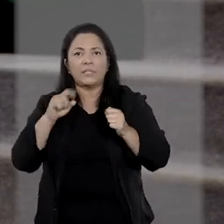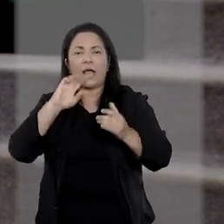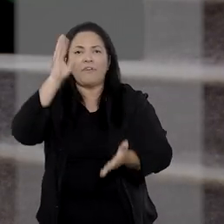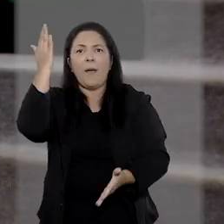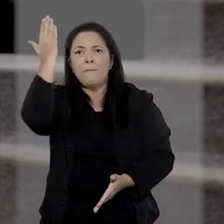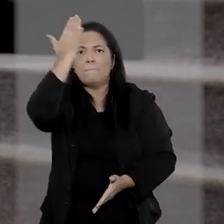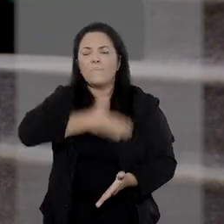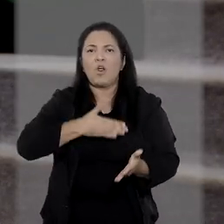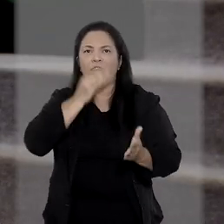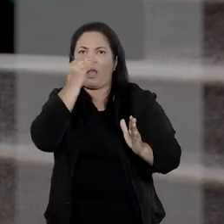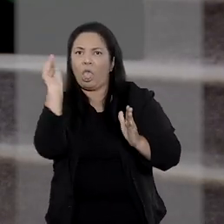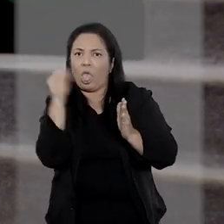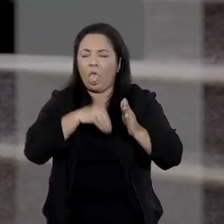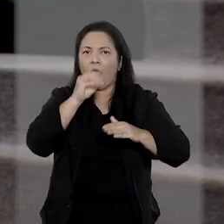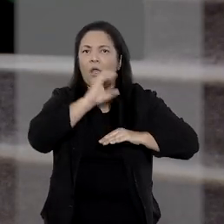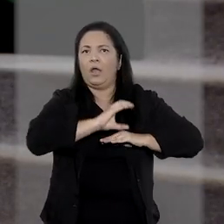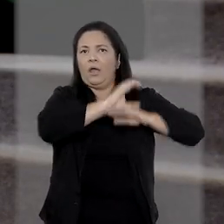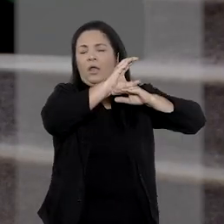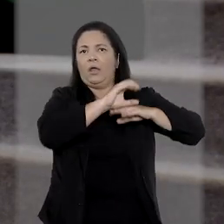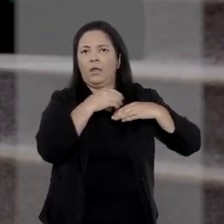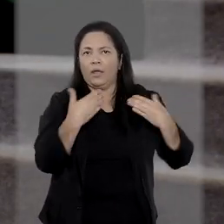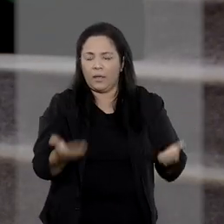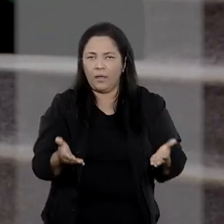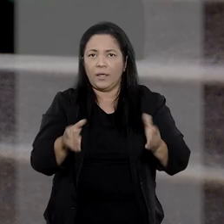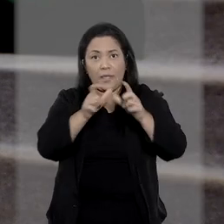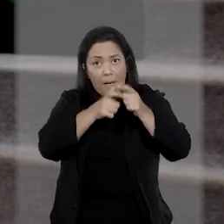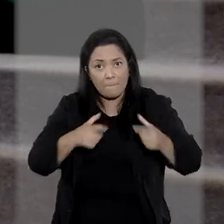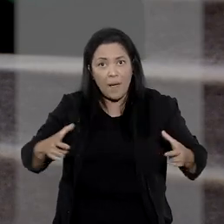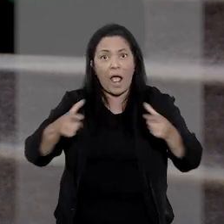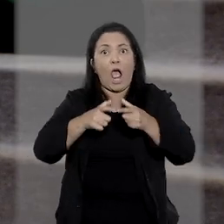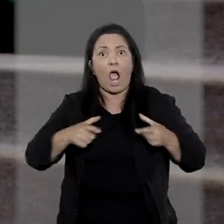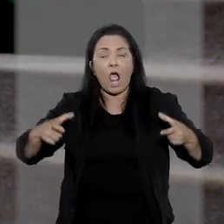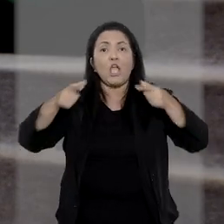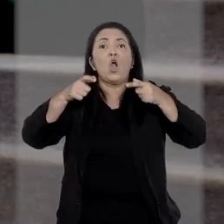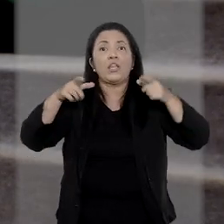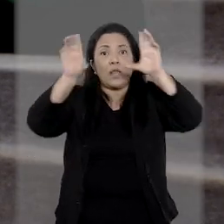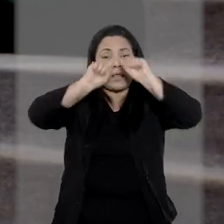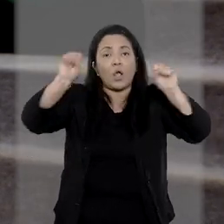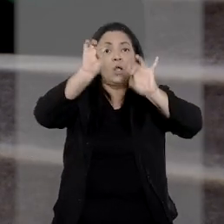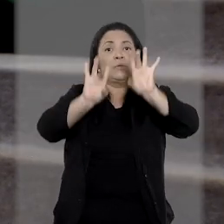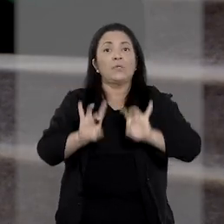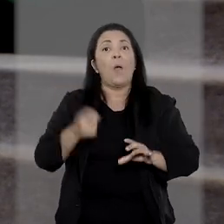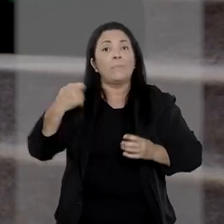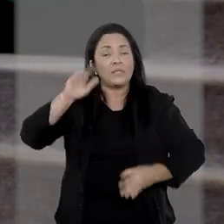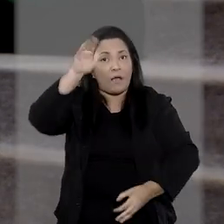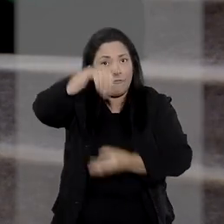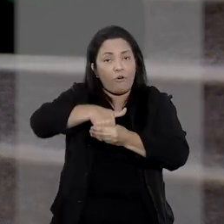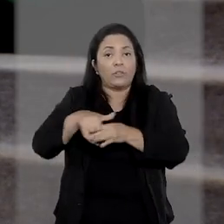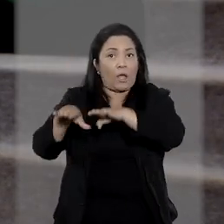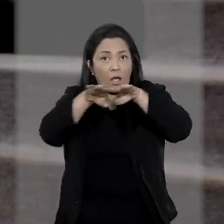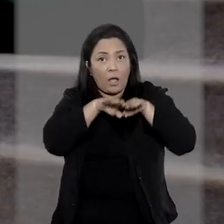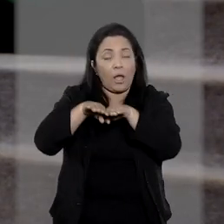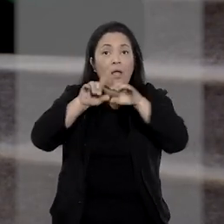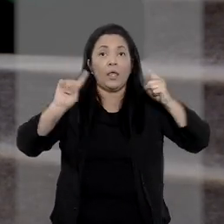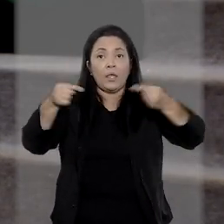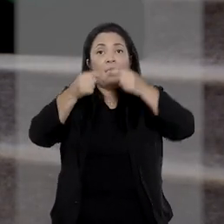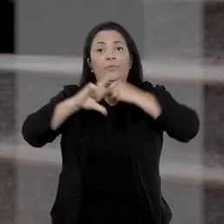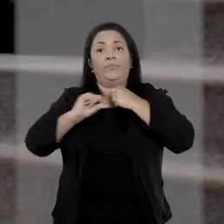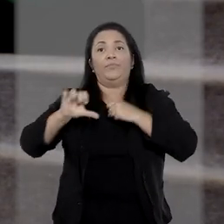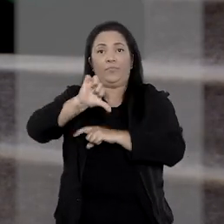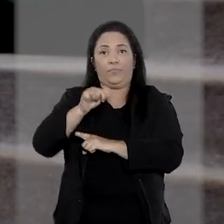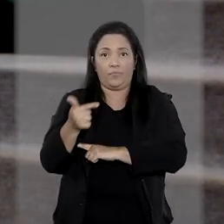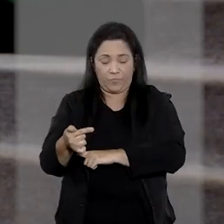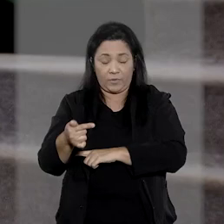sua inconstitucionalidade, o que só poderia ter sido feito pela maioria absoluta da Corte Especial, conforme prevê o artigo